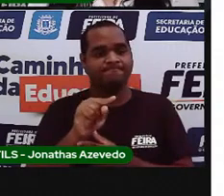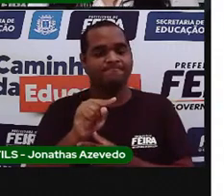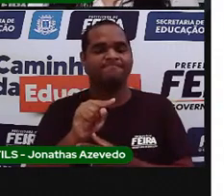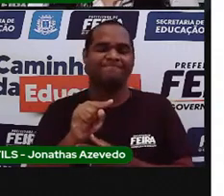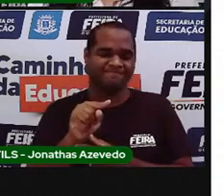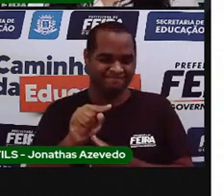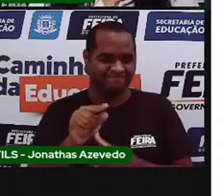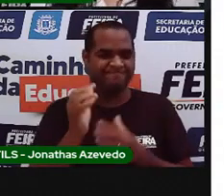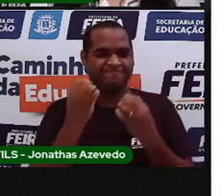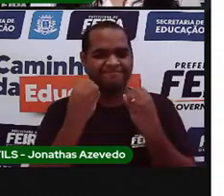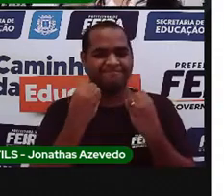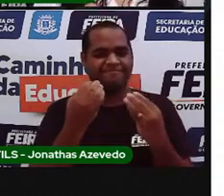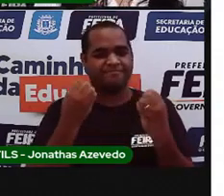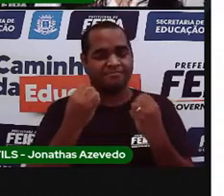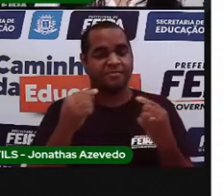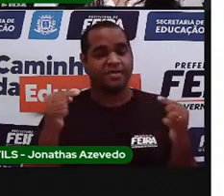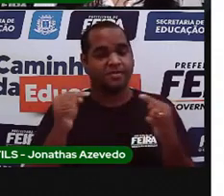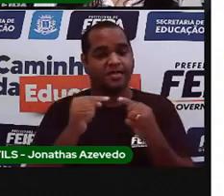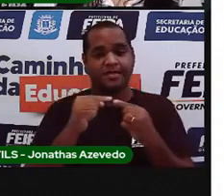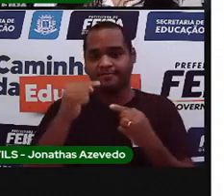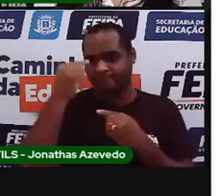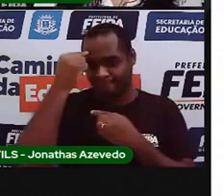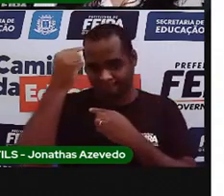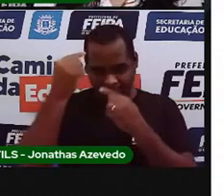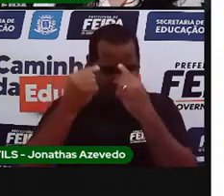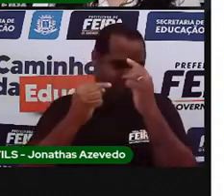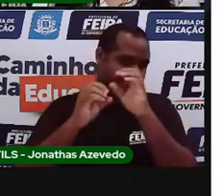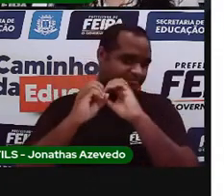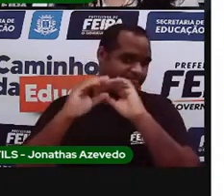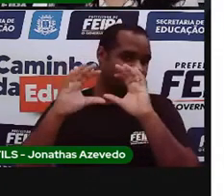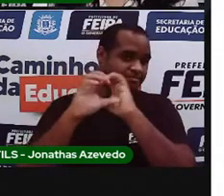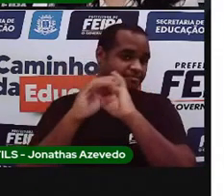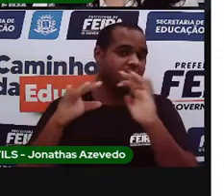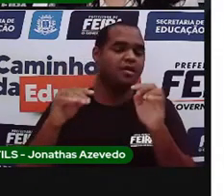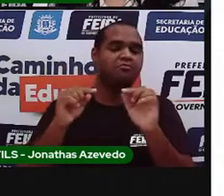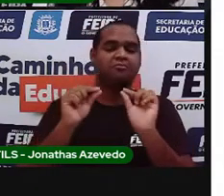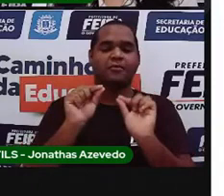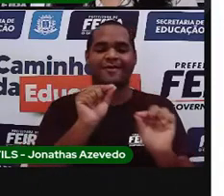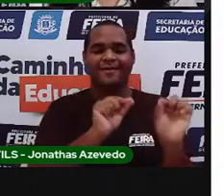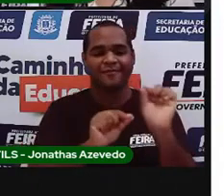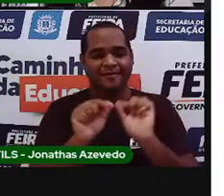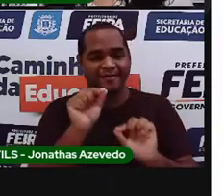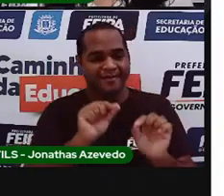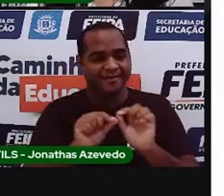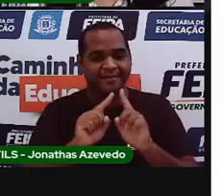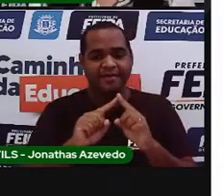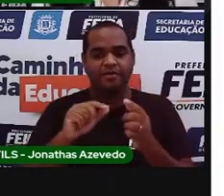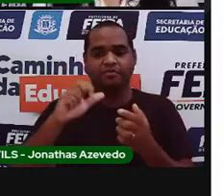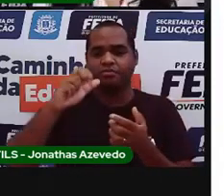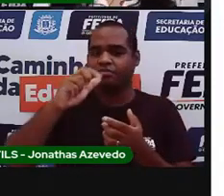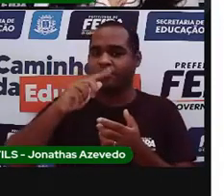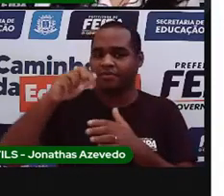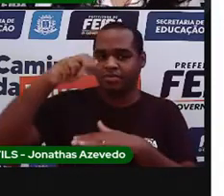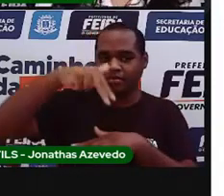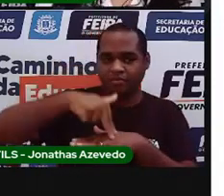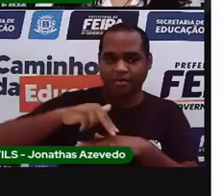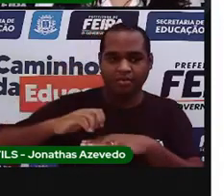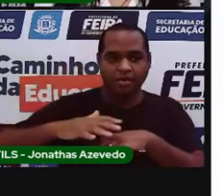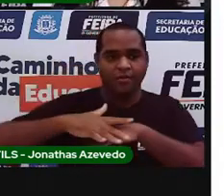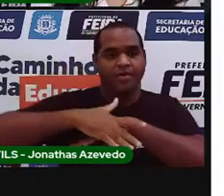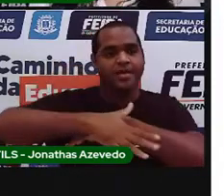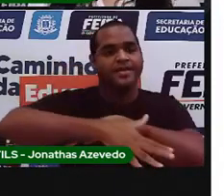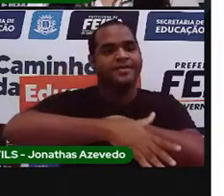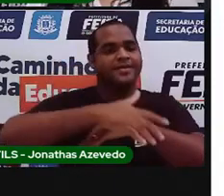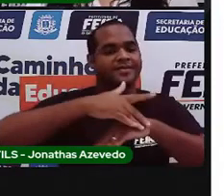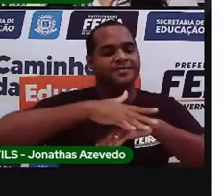Isso mesmo. As adivinhas. O que é o que é que cai em pé e corre deitado?